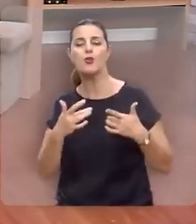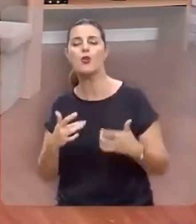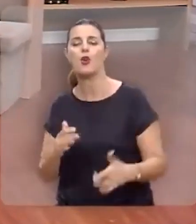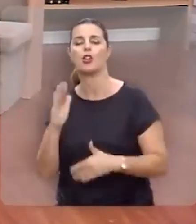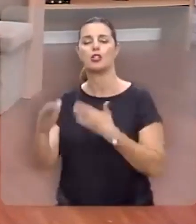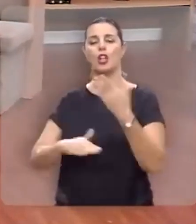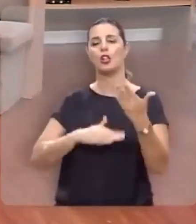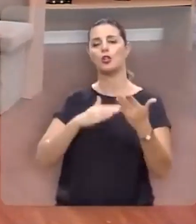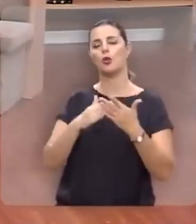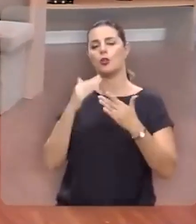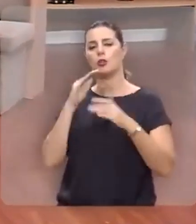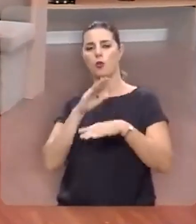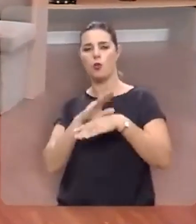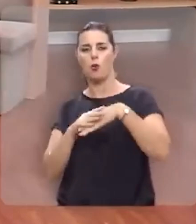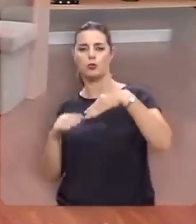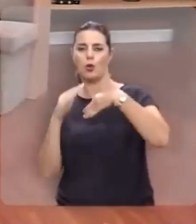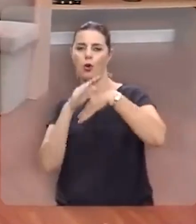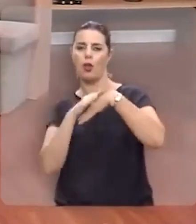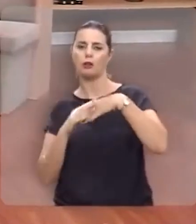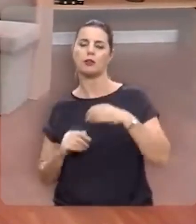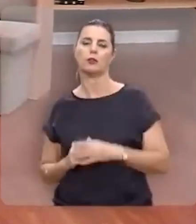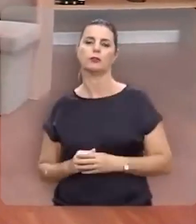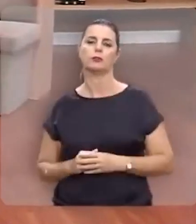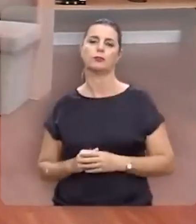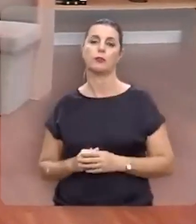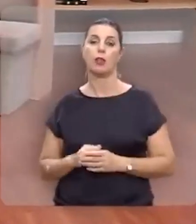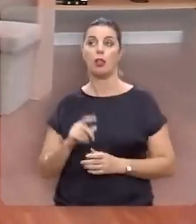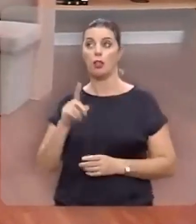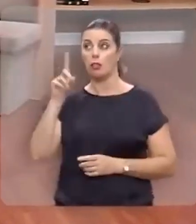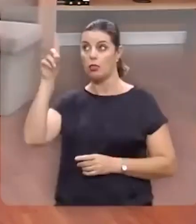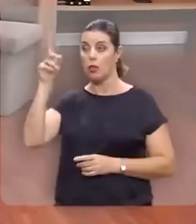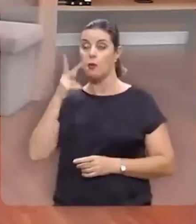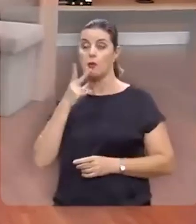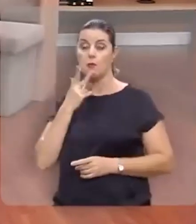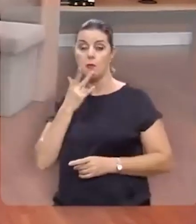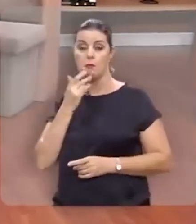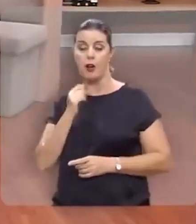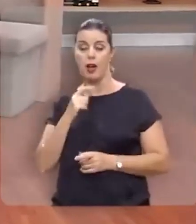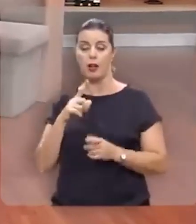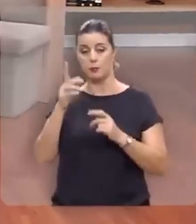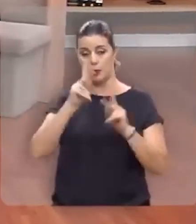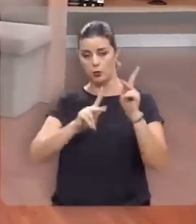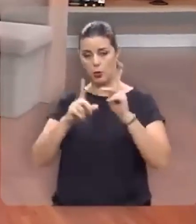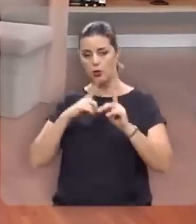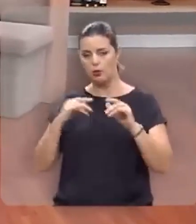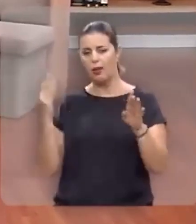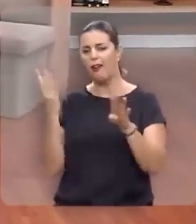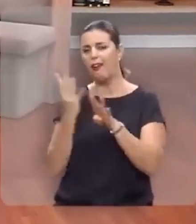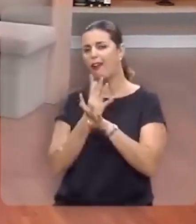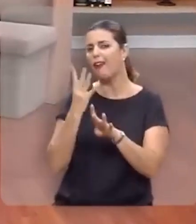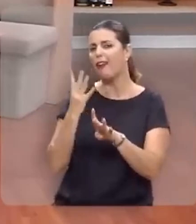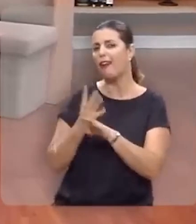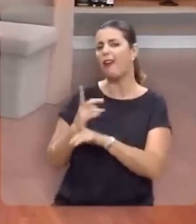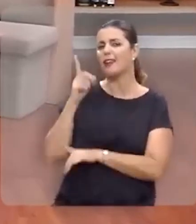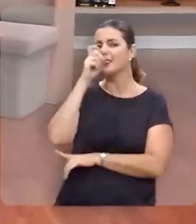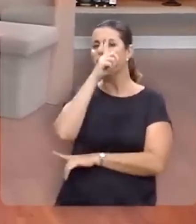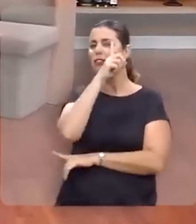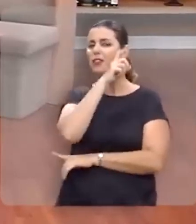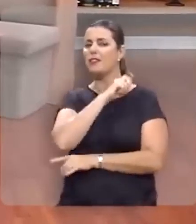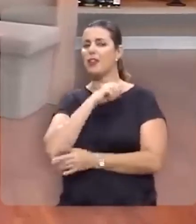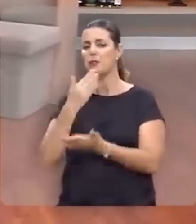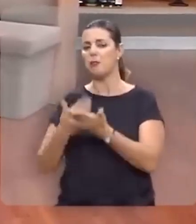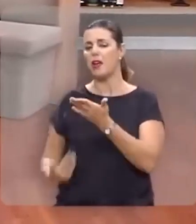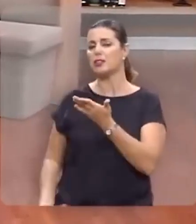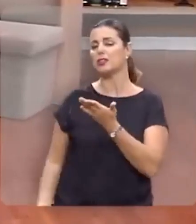de toda a consolação. Significa que Ele é o Pai daquele que está aflito, daquele que está caído,